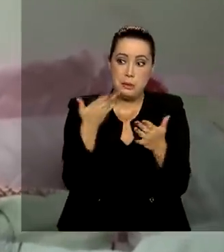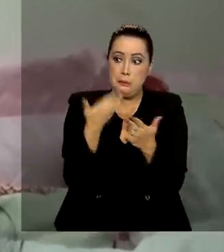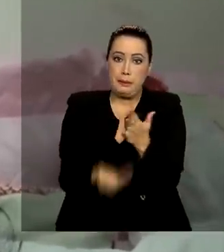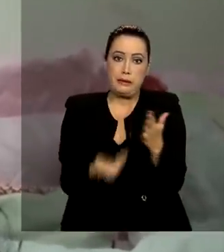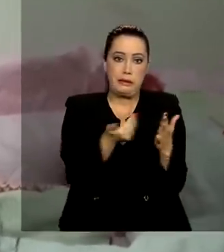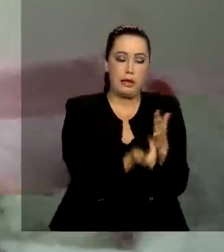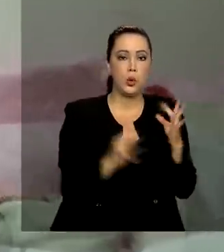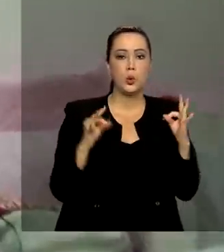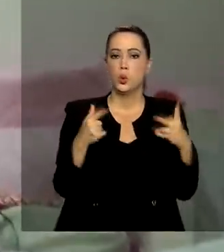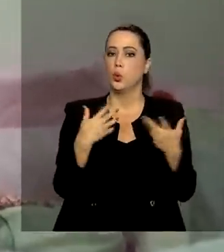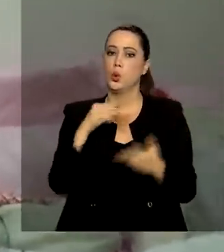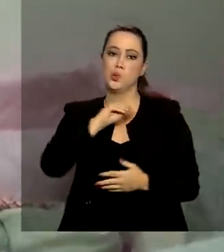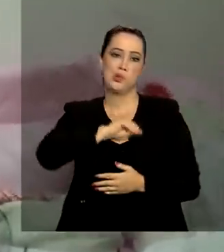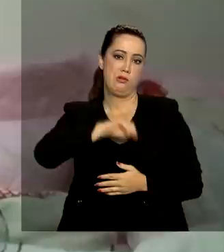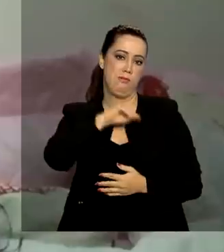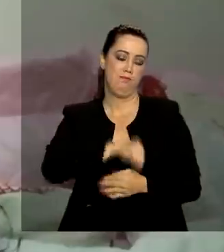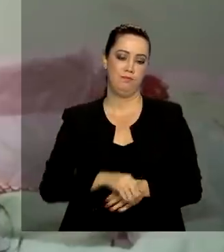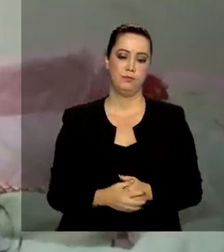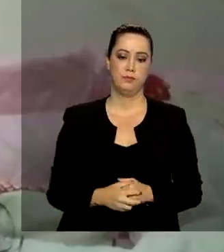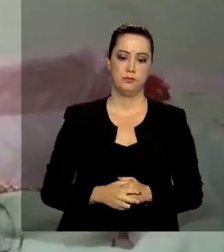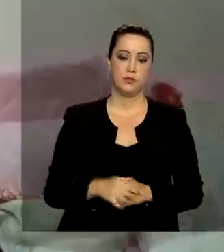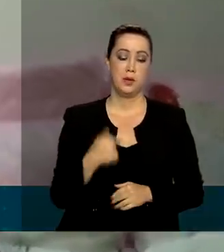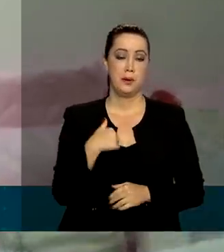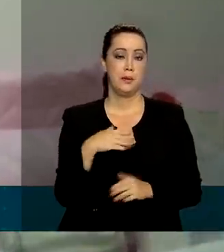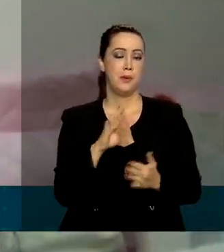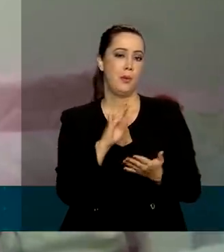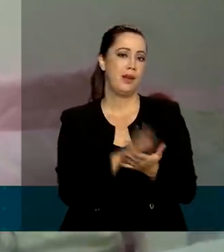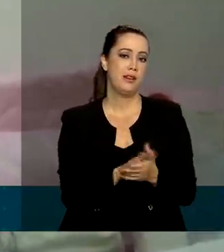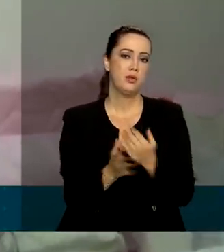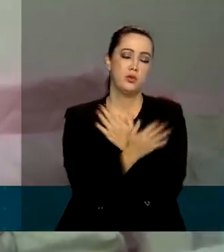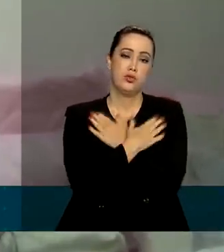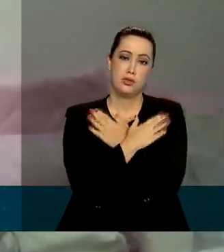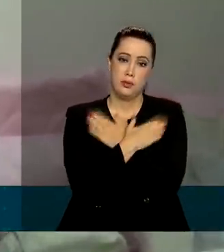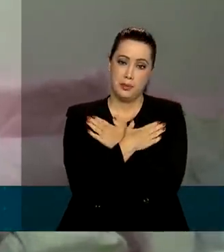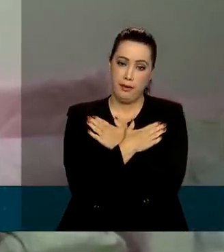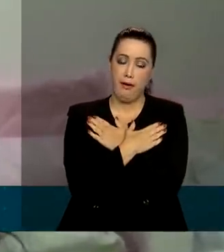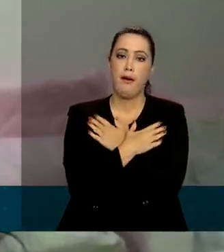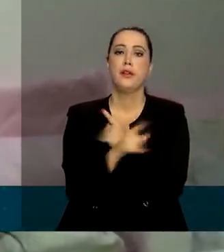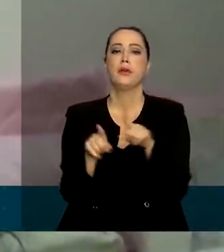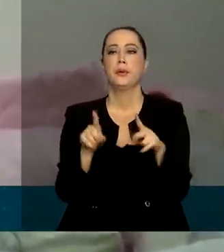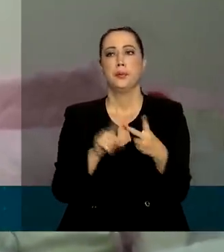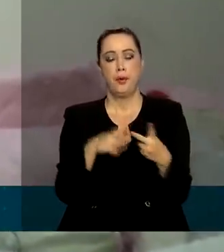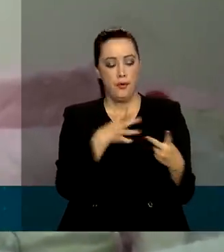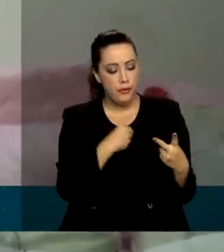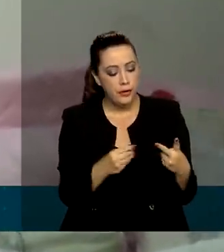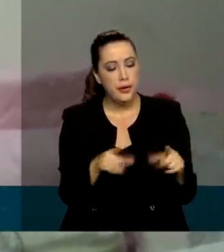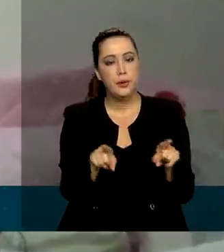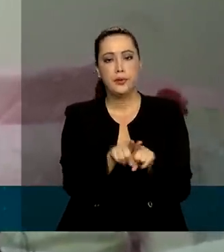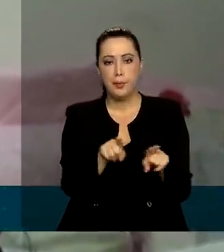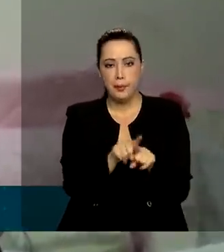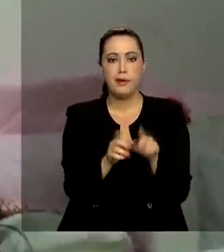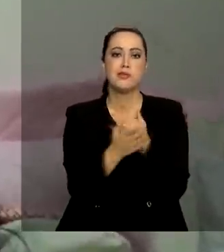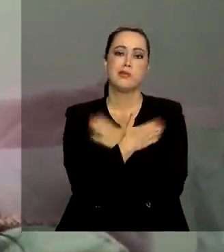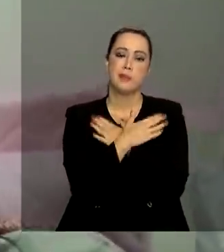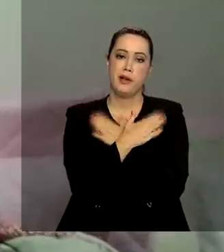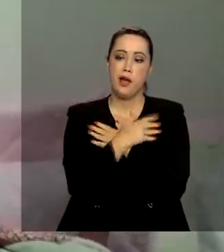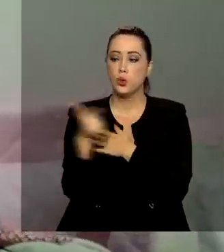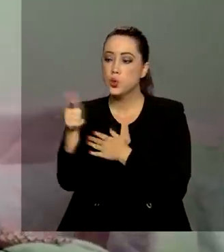todas as fontes de renda. Meu marido tá desempregado, meu filho tá desempregado, os outros dois estudam,